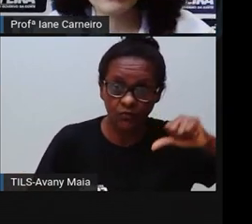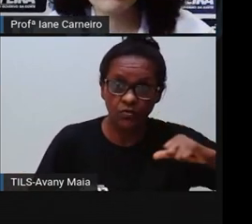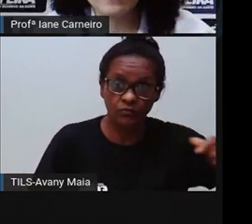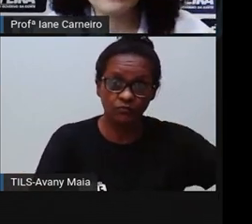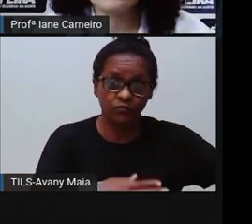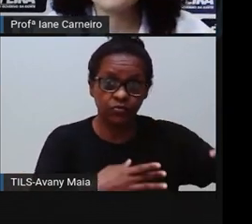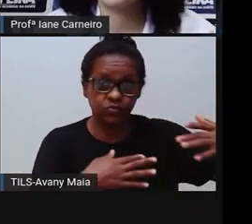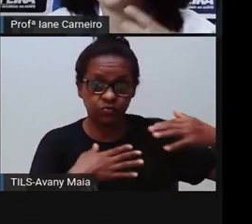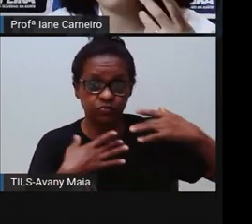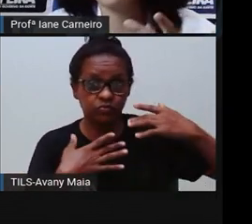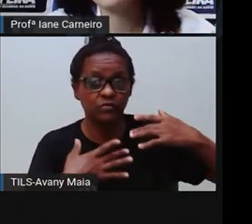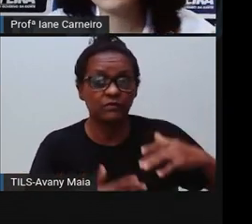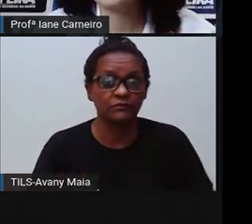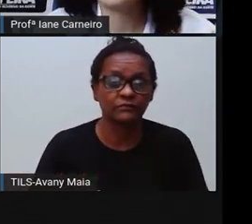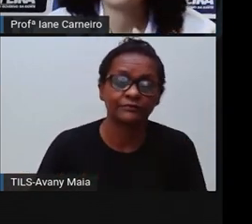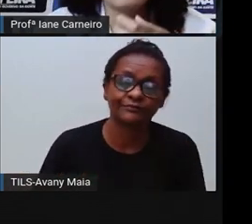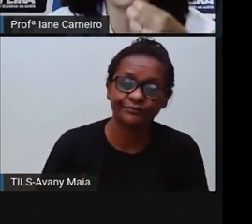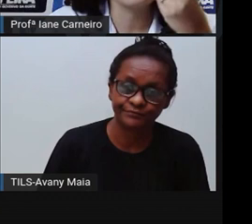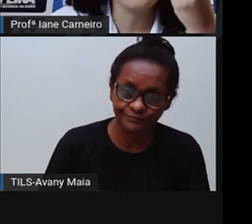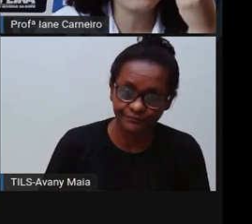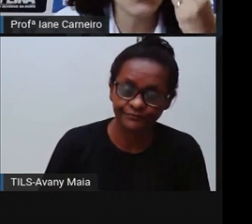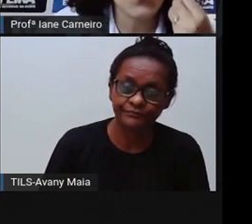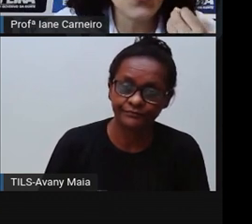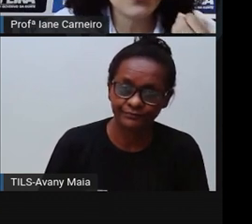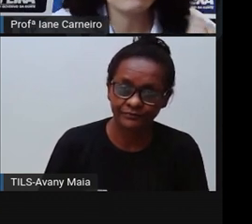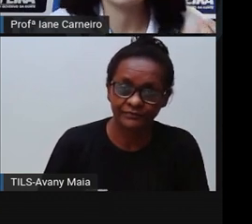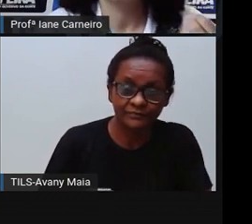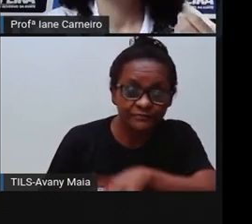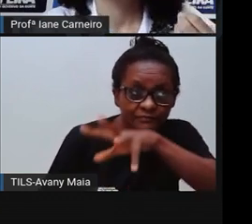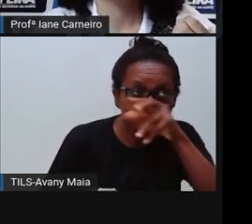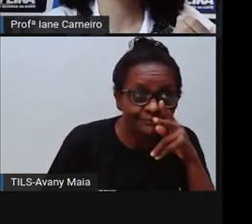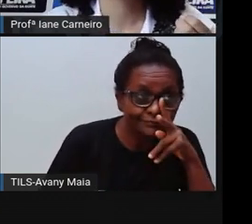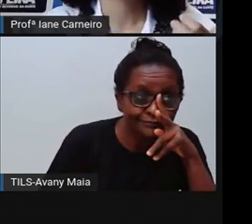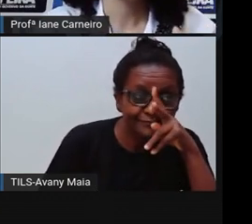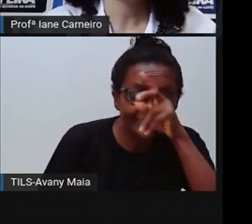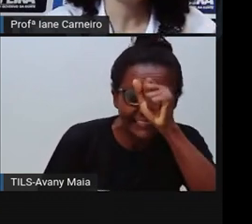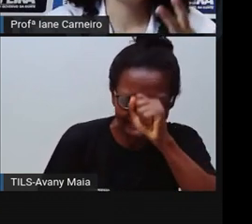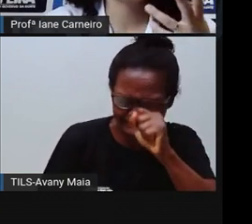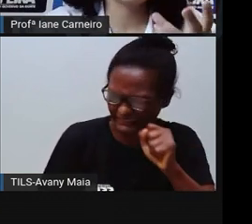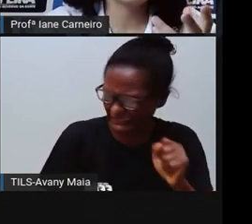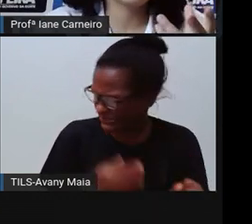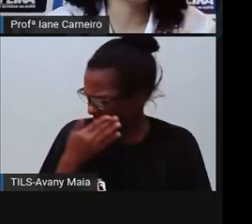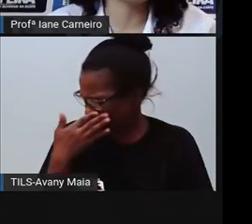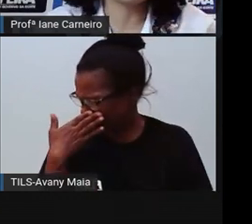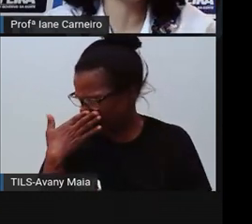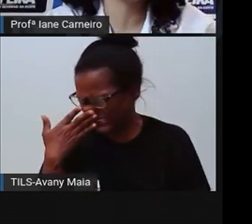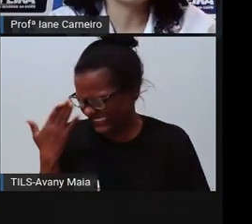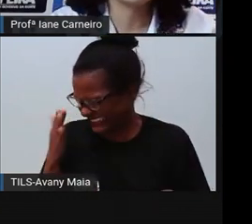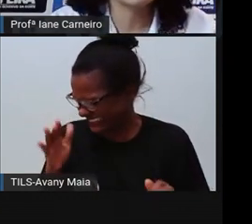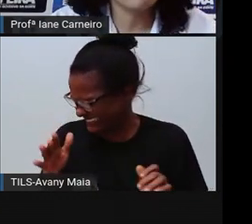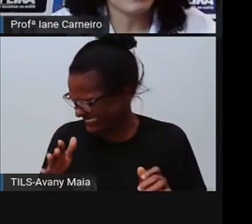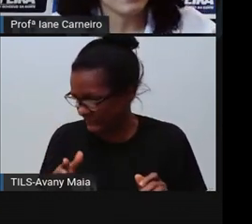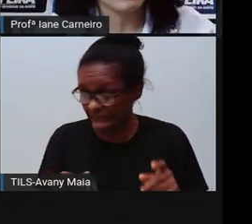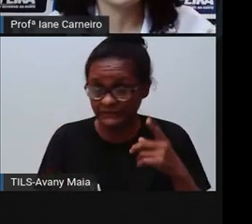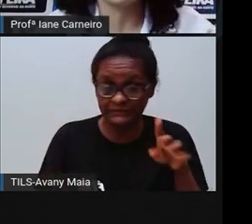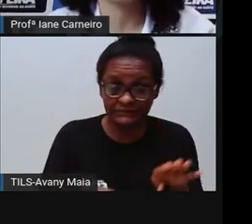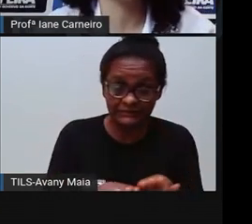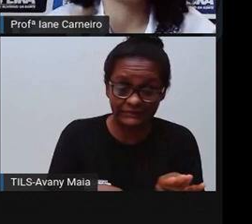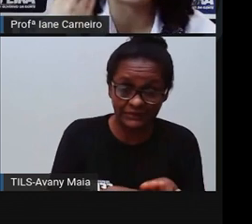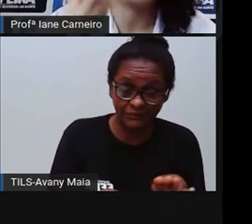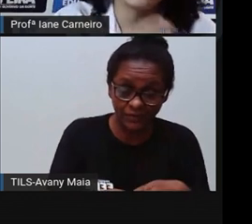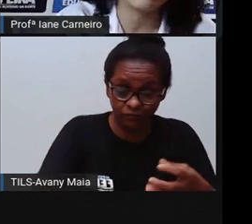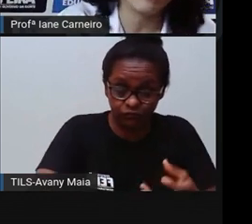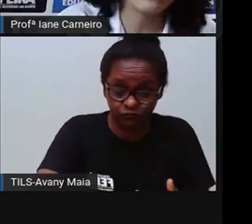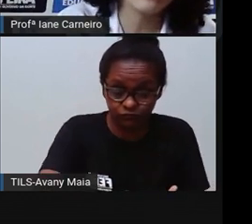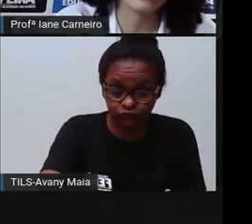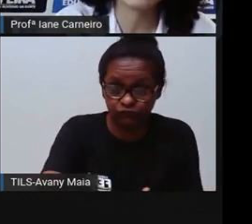tem um deles, alguns deles tem cheiro muito forte, né? Eles também podem machucar a sua pele, Pode